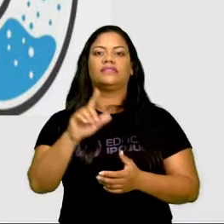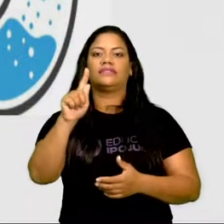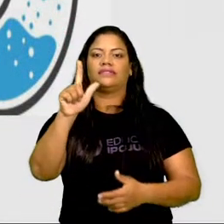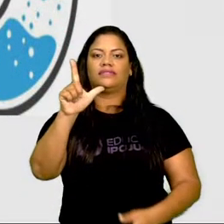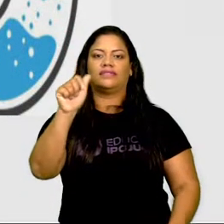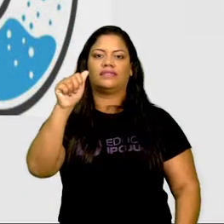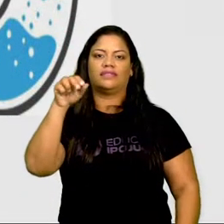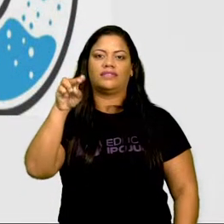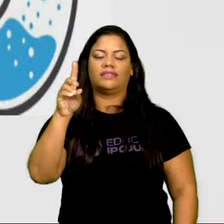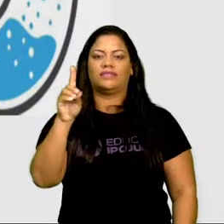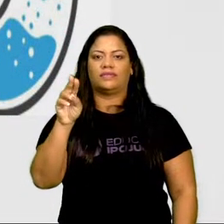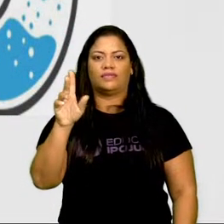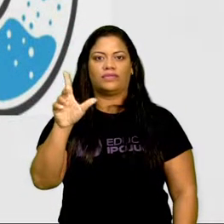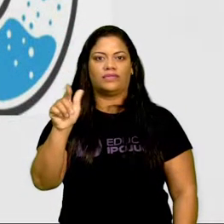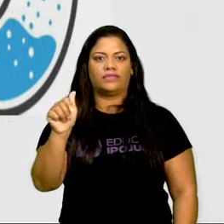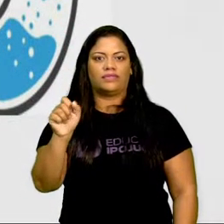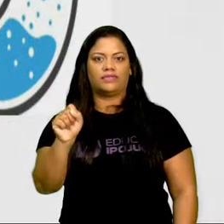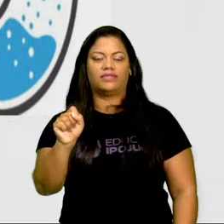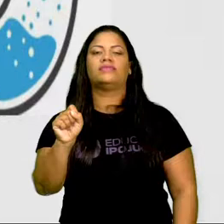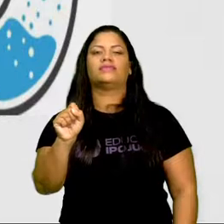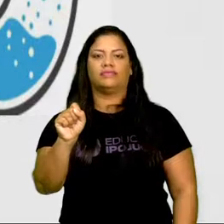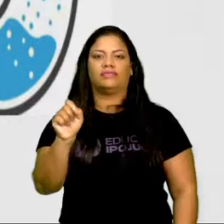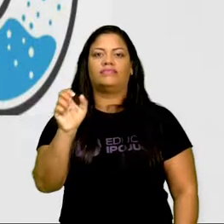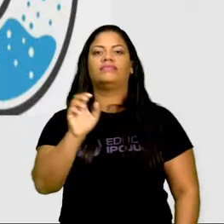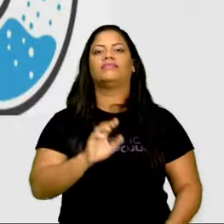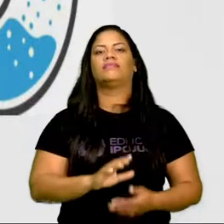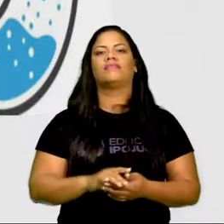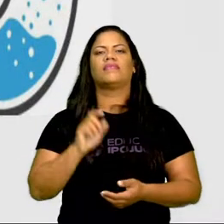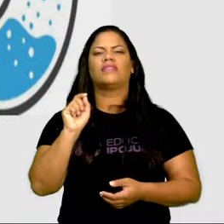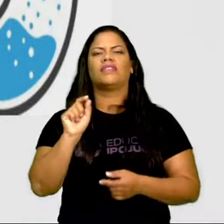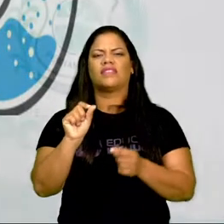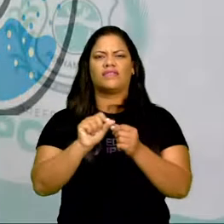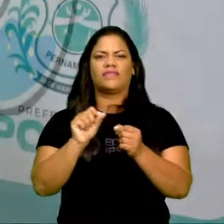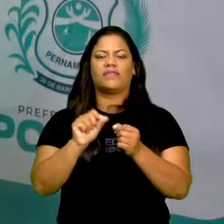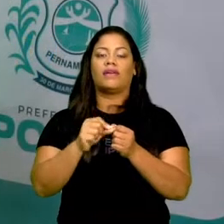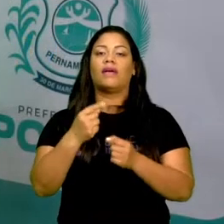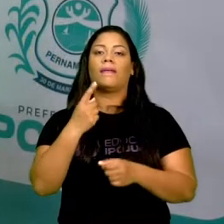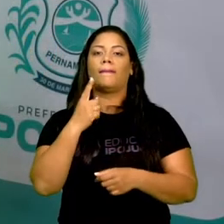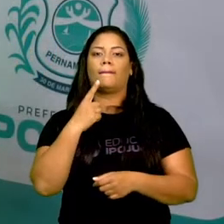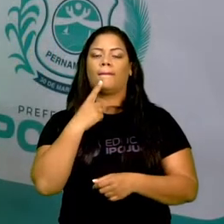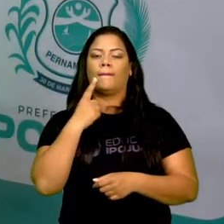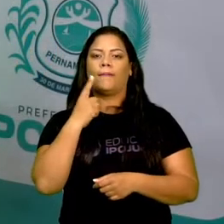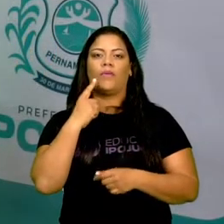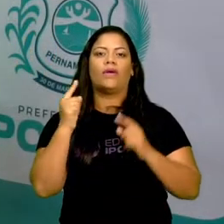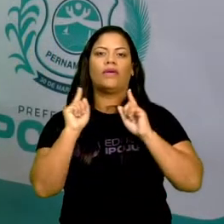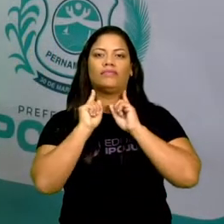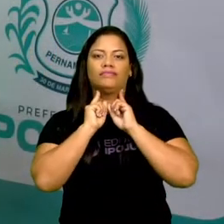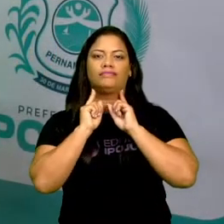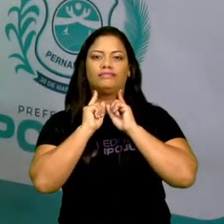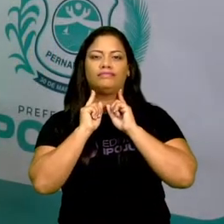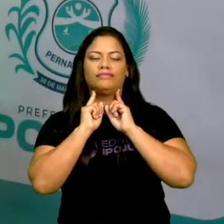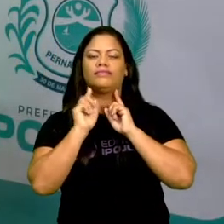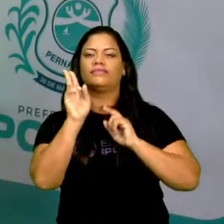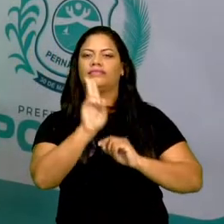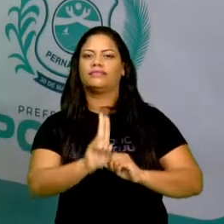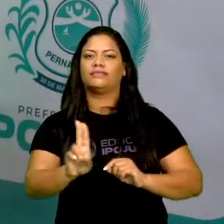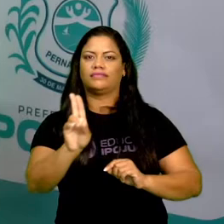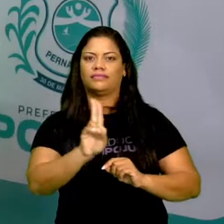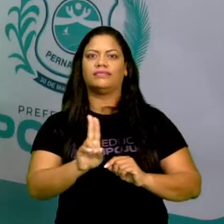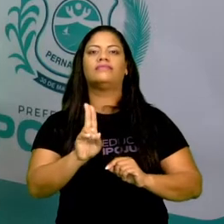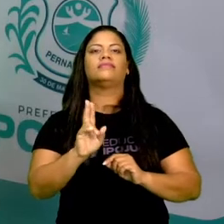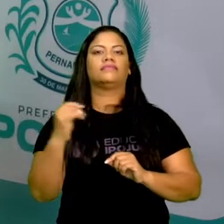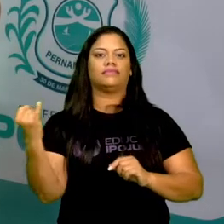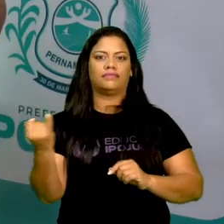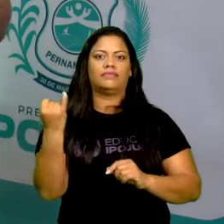sistema, eles são as glândulas salivares, que é aquela glândula da boca, né? Da saliva, que é muito importante no